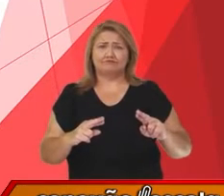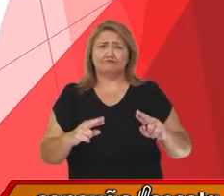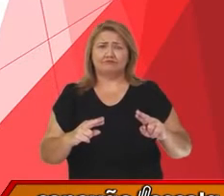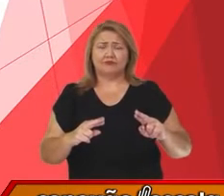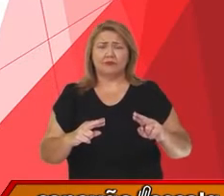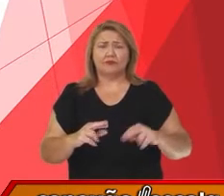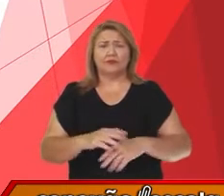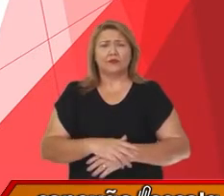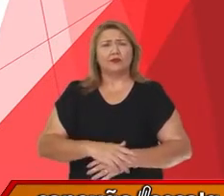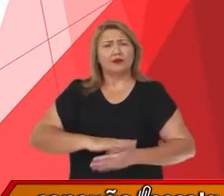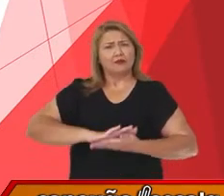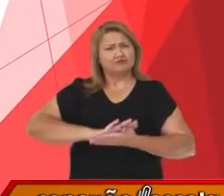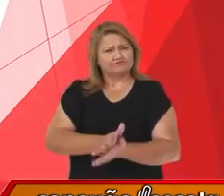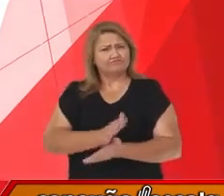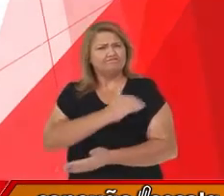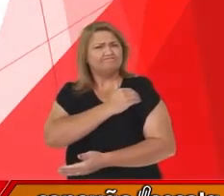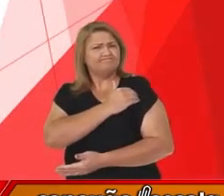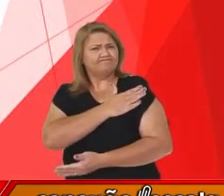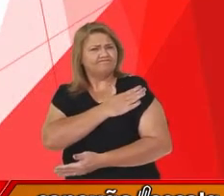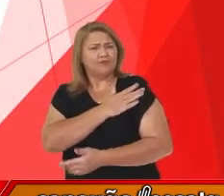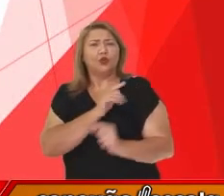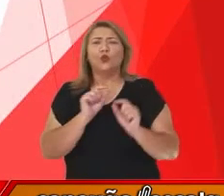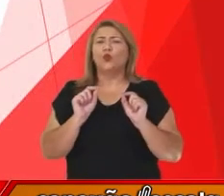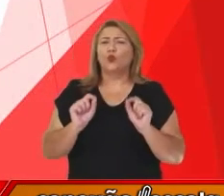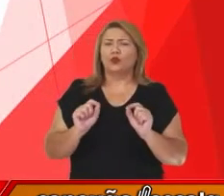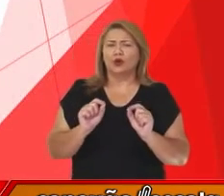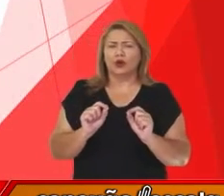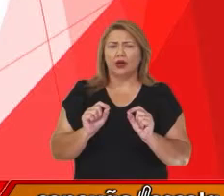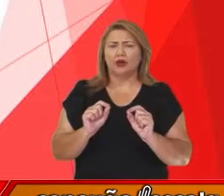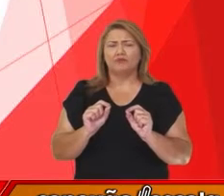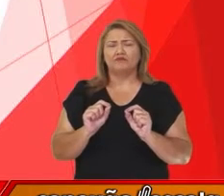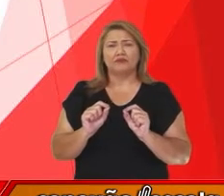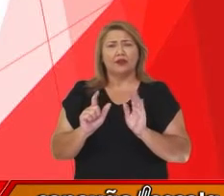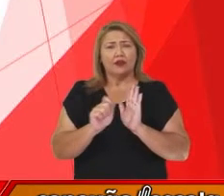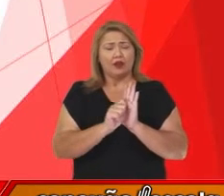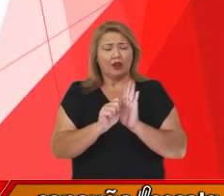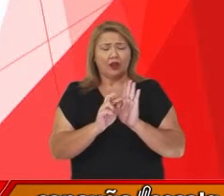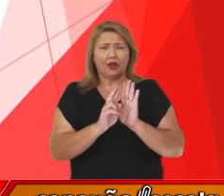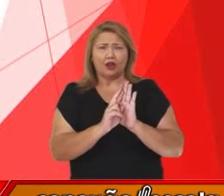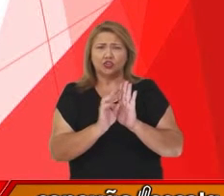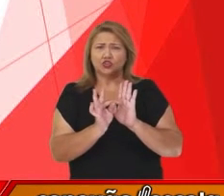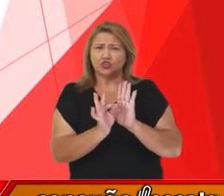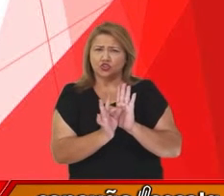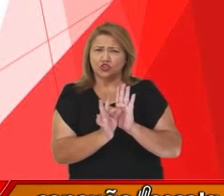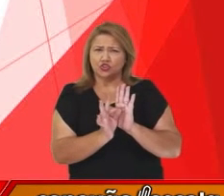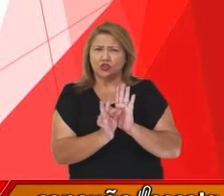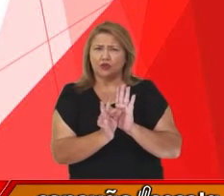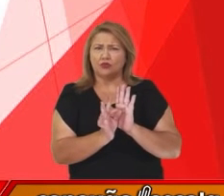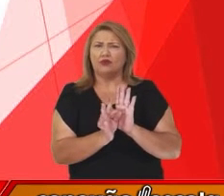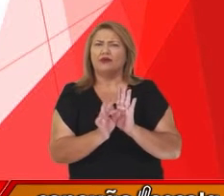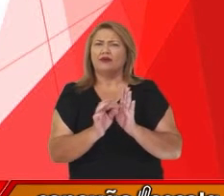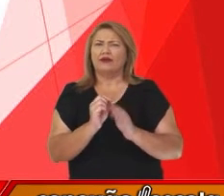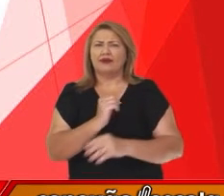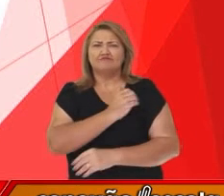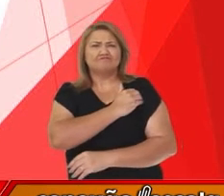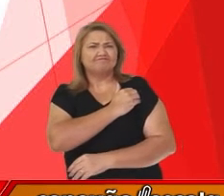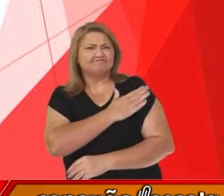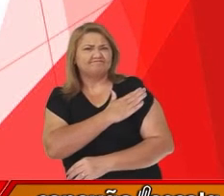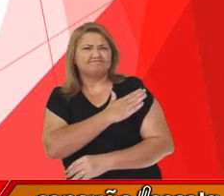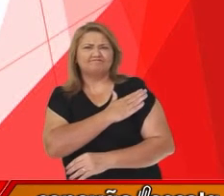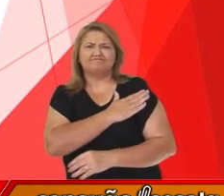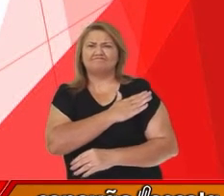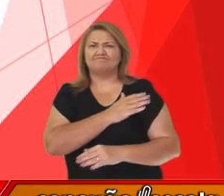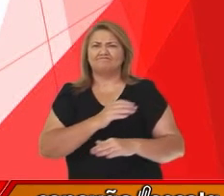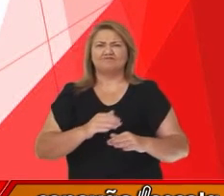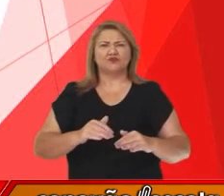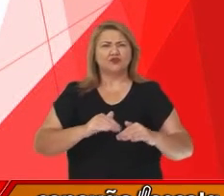A discriminação seria, de acordo com o artigo, a atitude de marginalização e